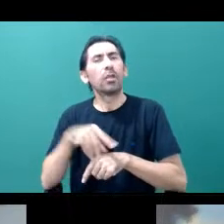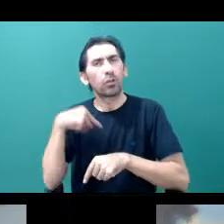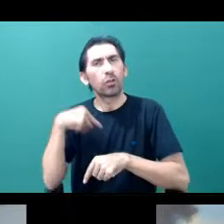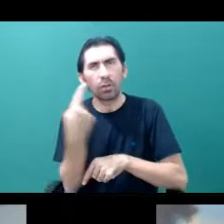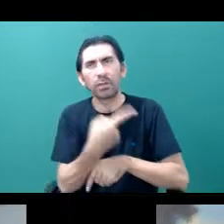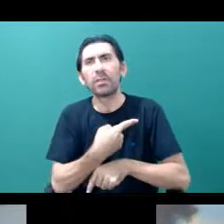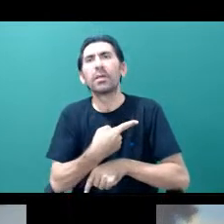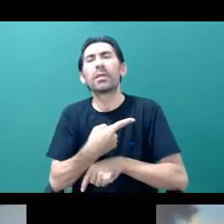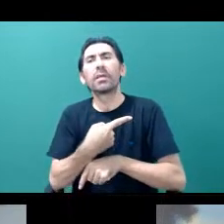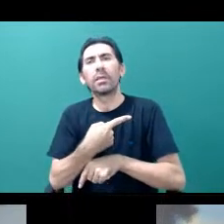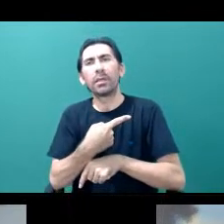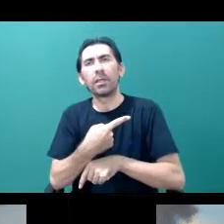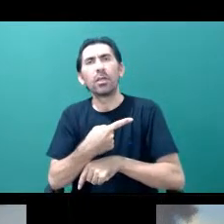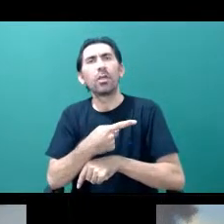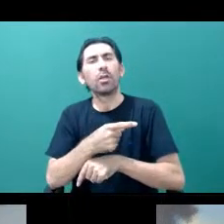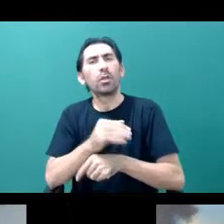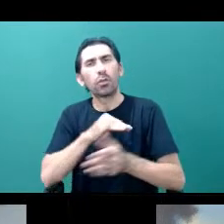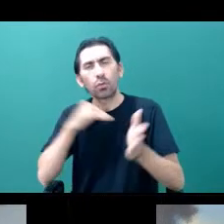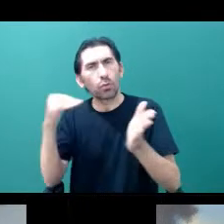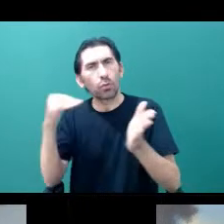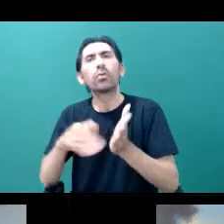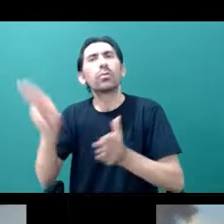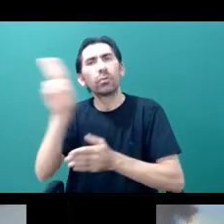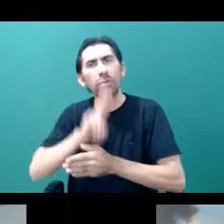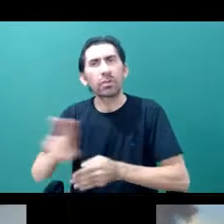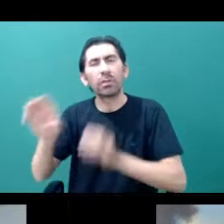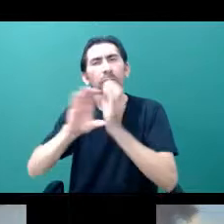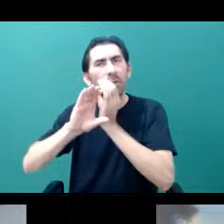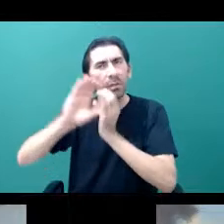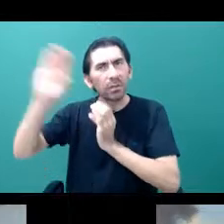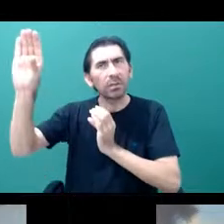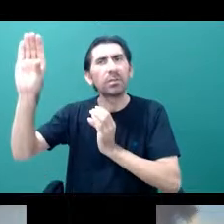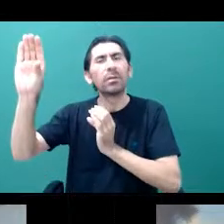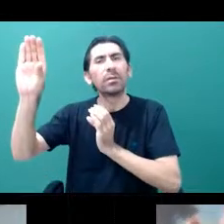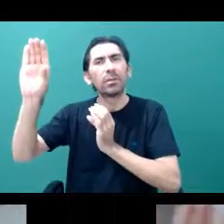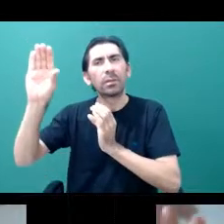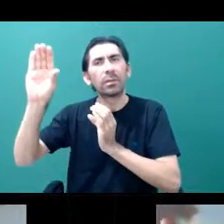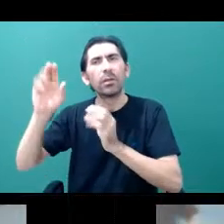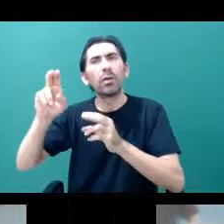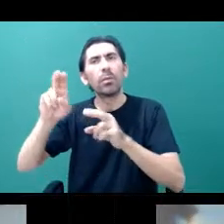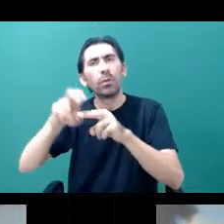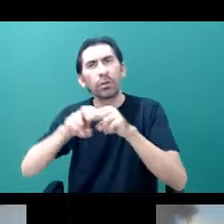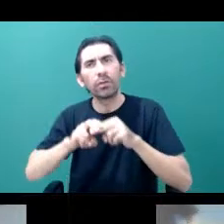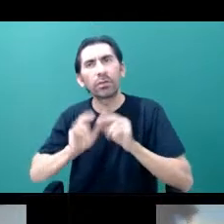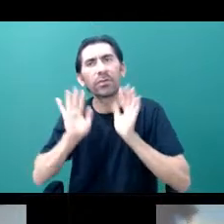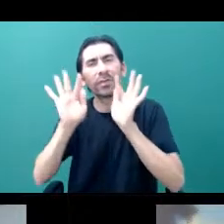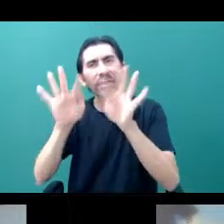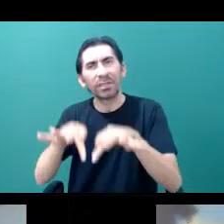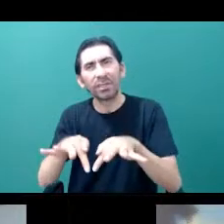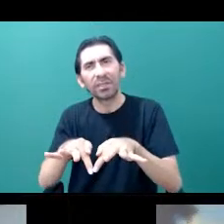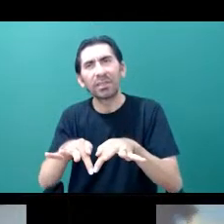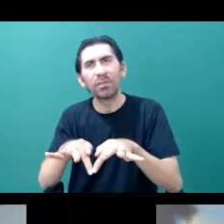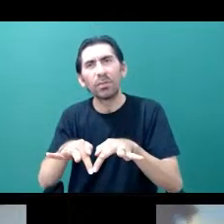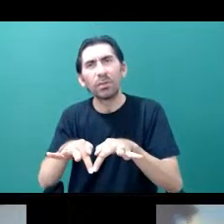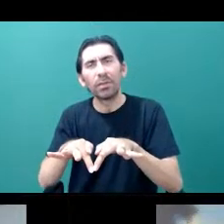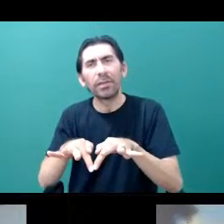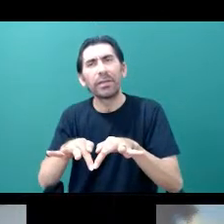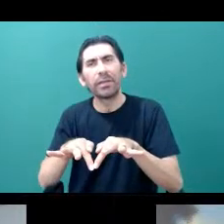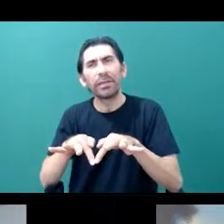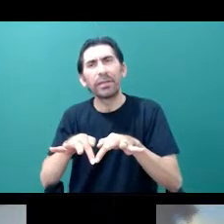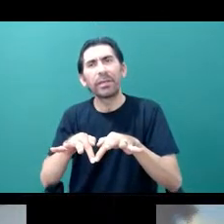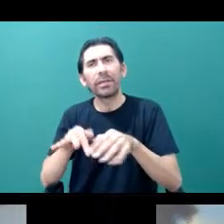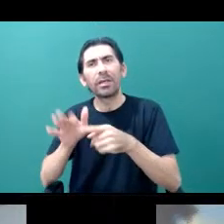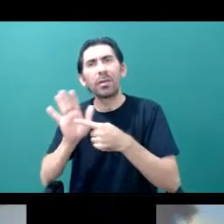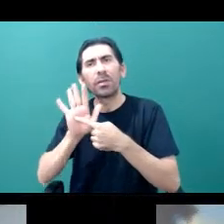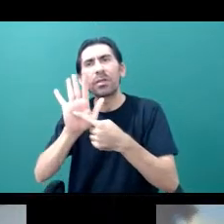contempladas em todos esses cursos. Eu finalizo para vocês, para não ficar muito no ar, mostrar